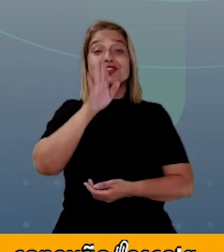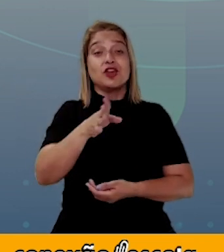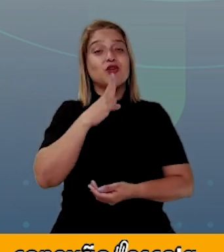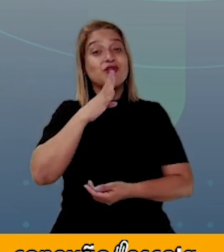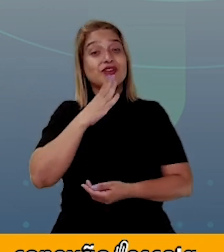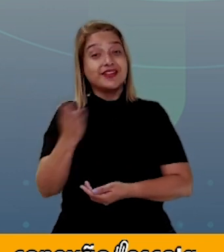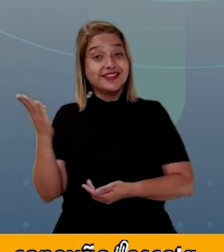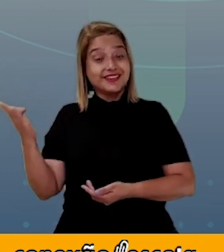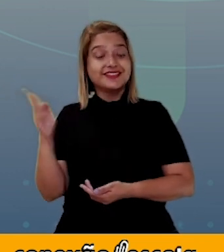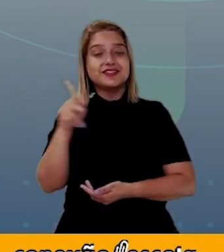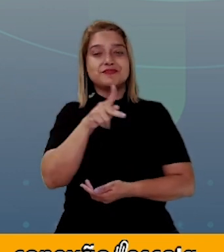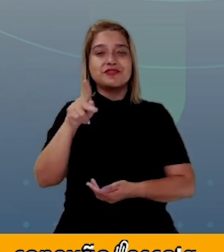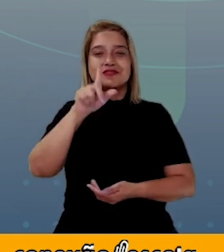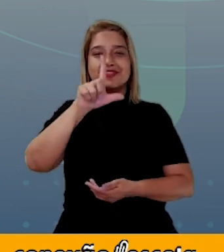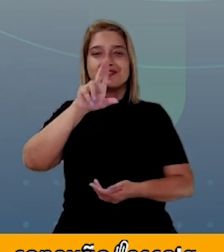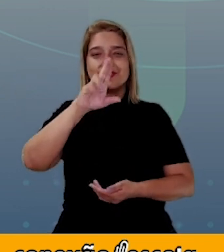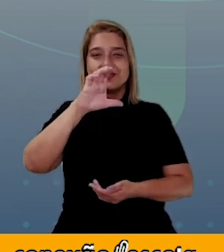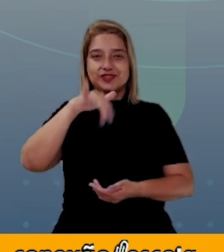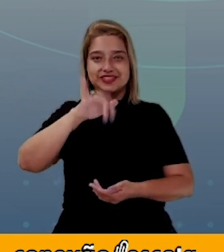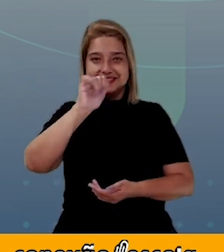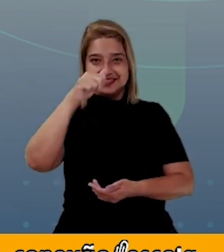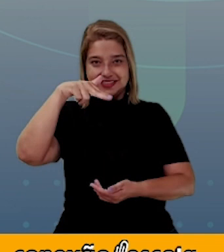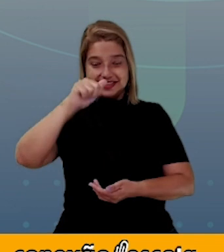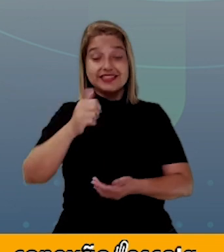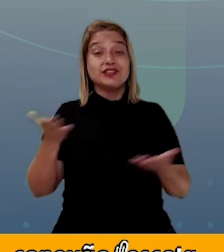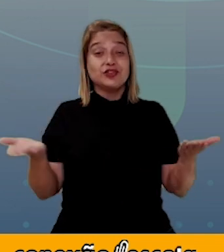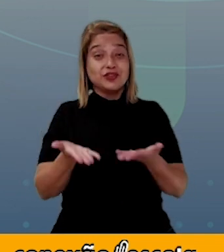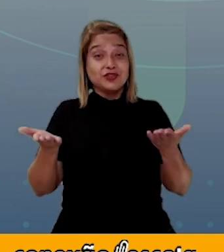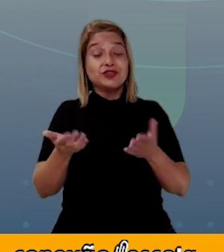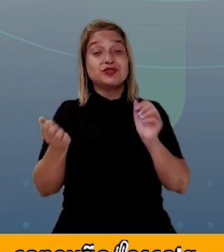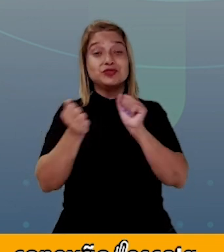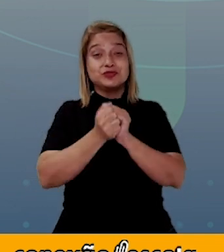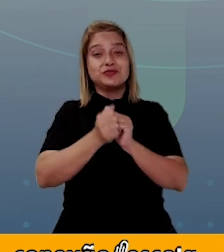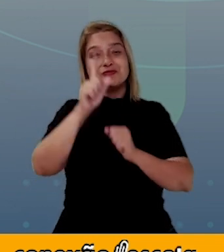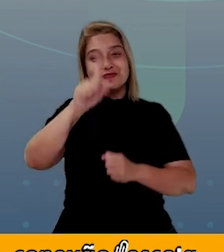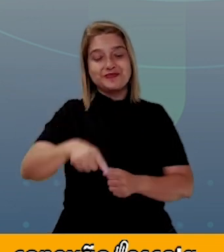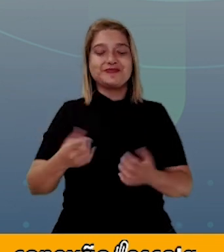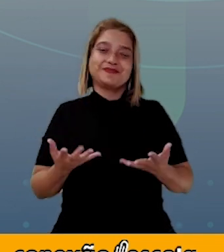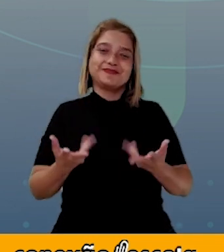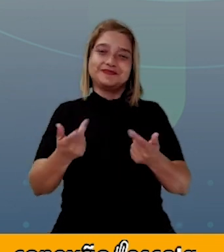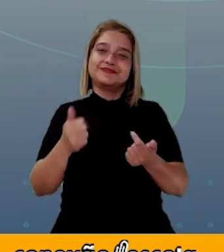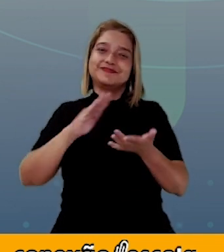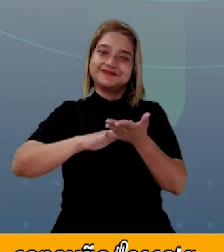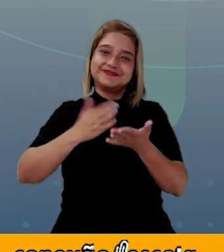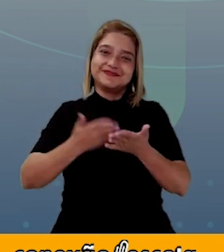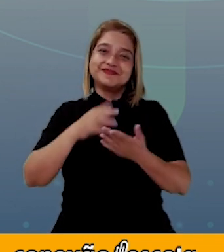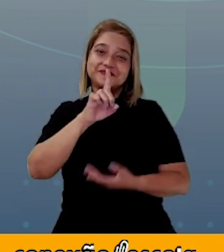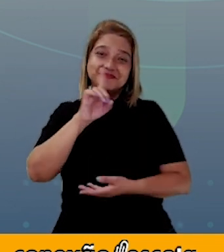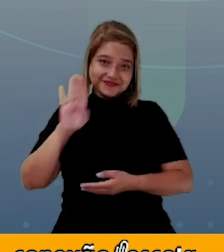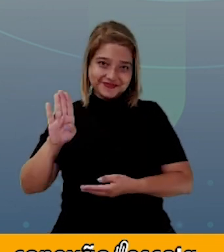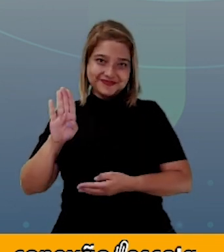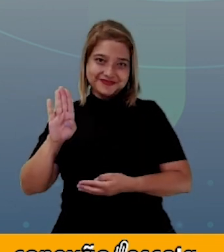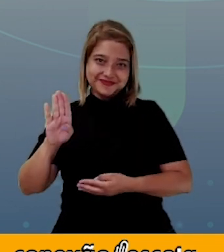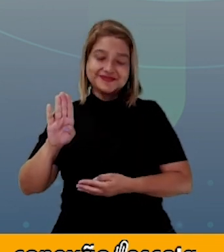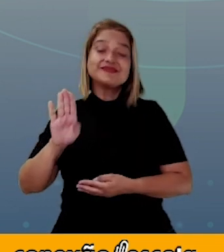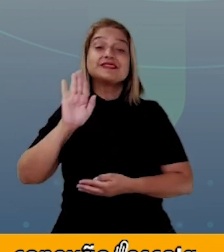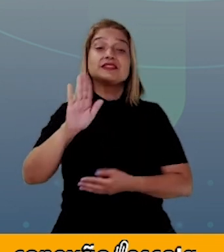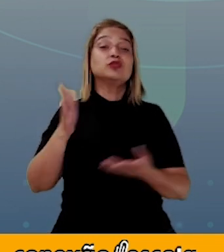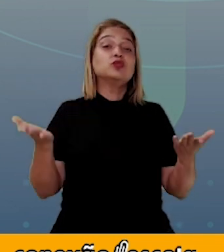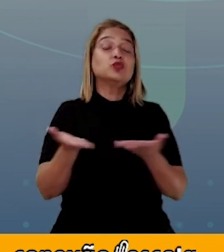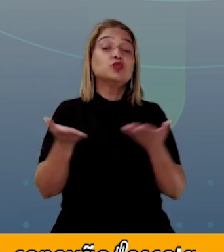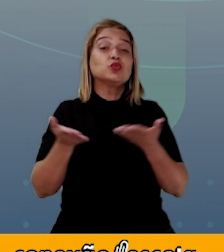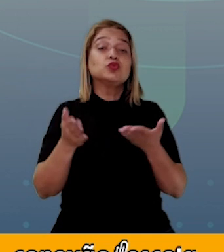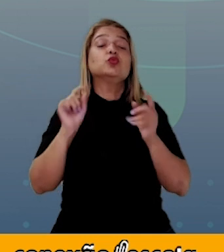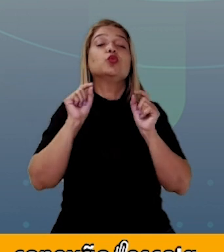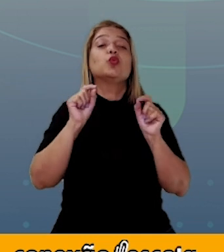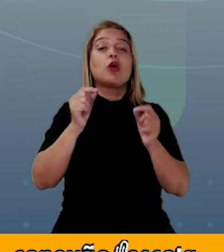sabem, eu sou a professora Luciana. Ao meu lado, a nossa querida intérprete Débora. E a nossa